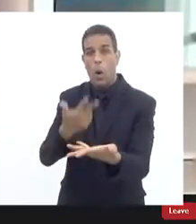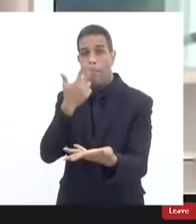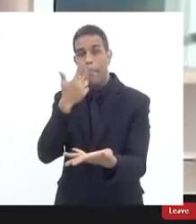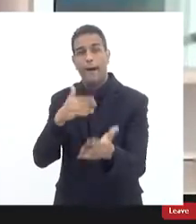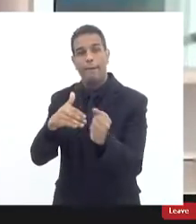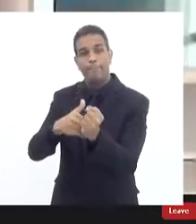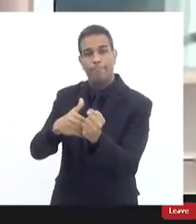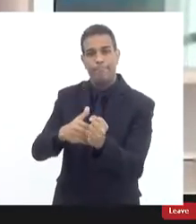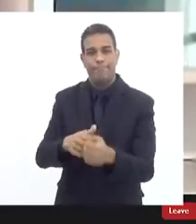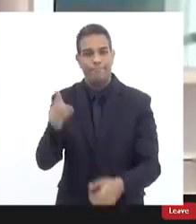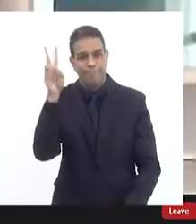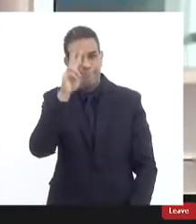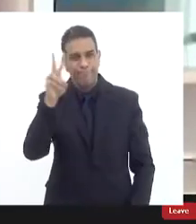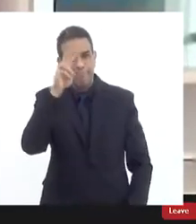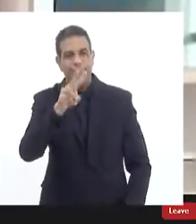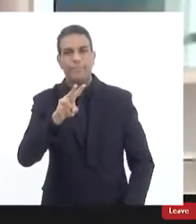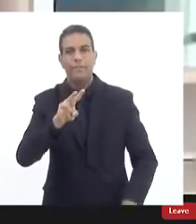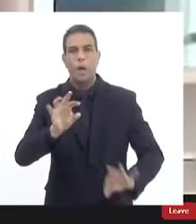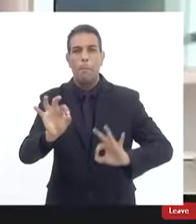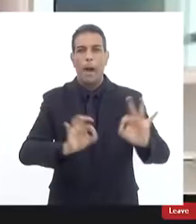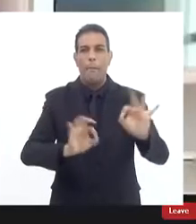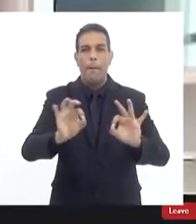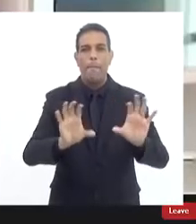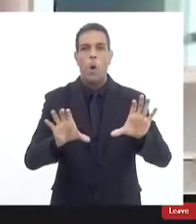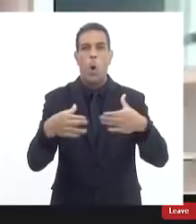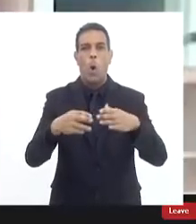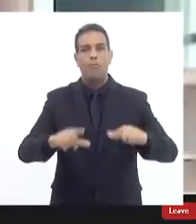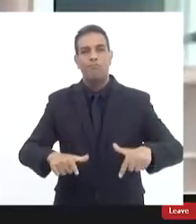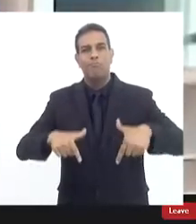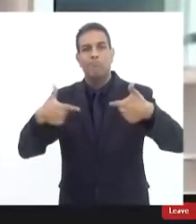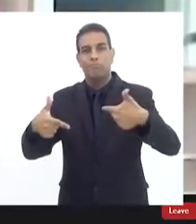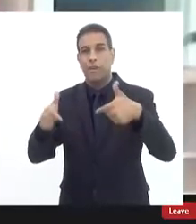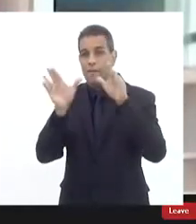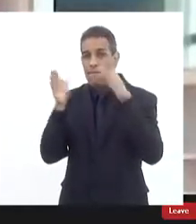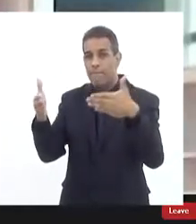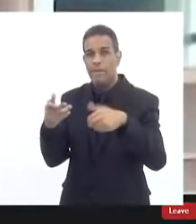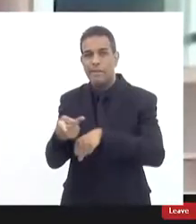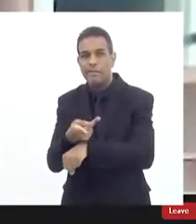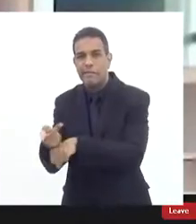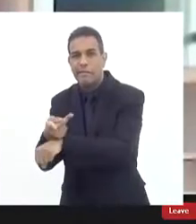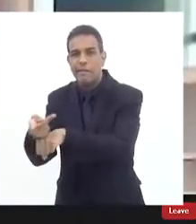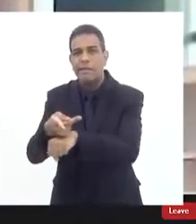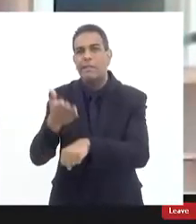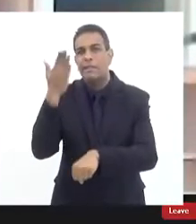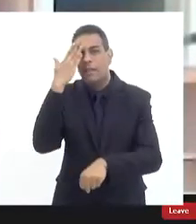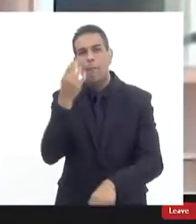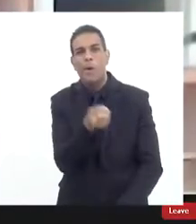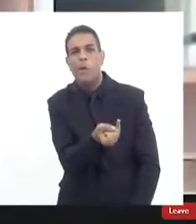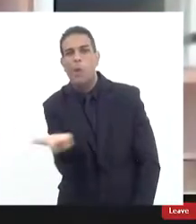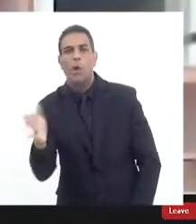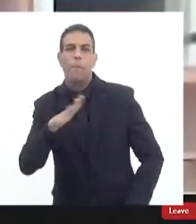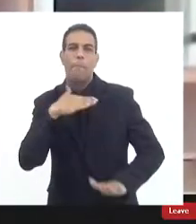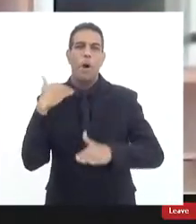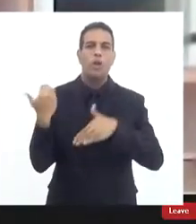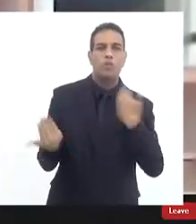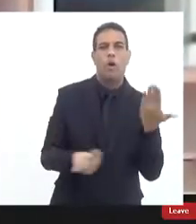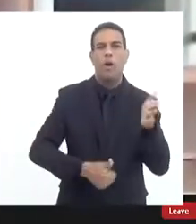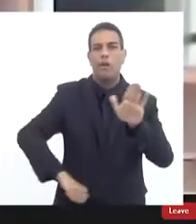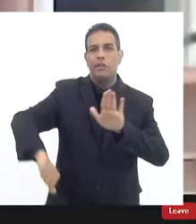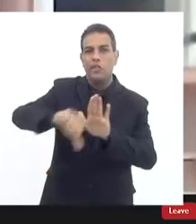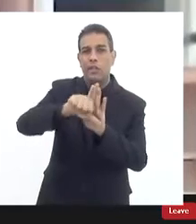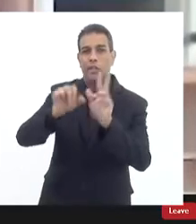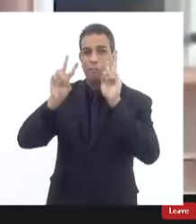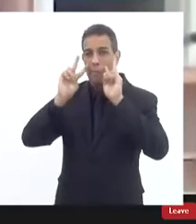quando a força tarefa foi criada para essa finalidade específica de apurar todas as mortes e os crimes a elas